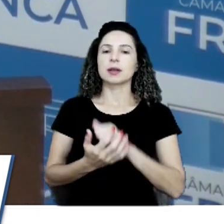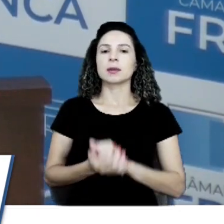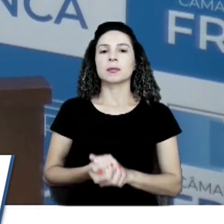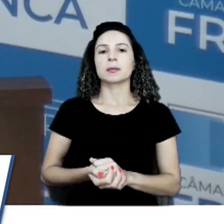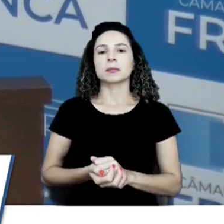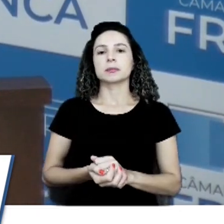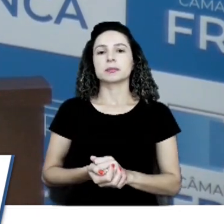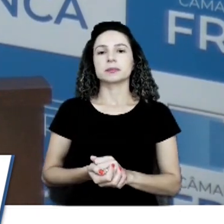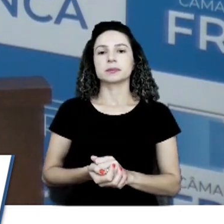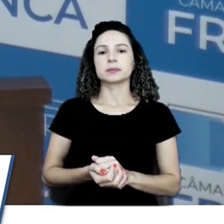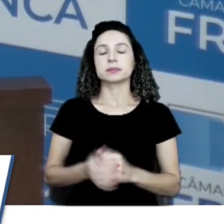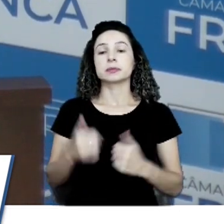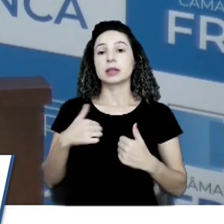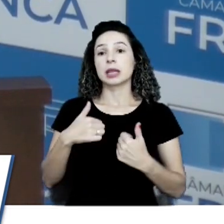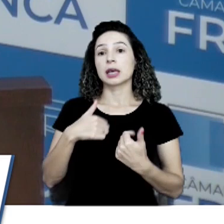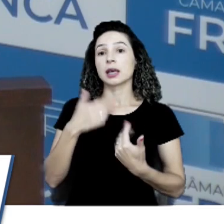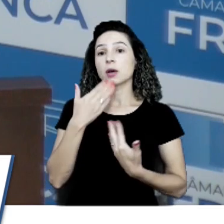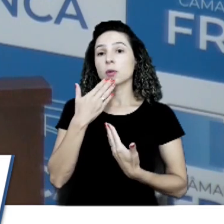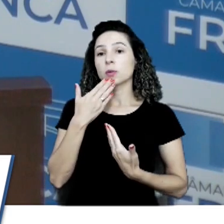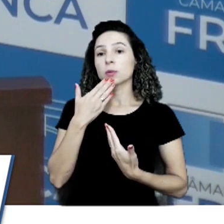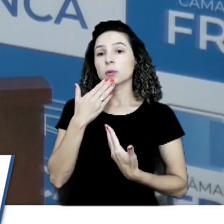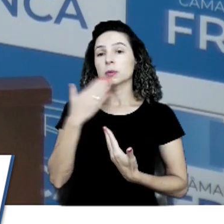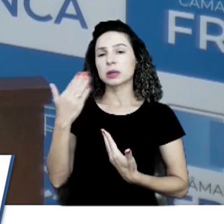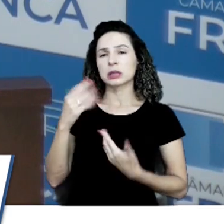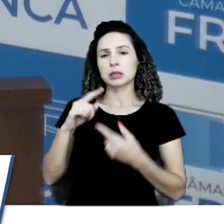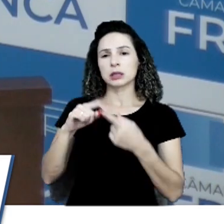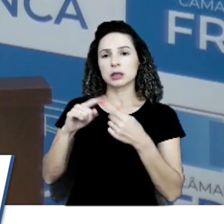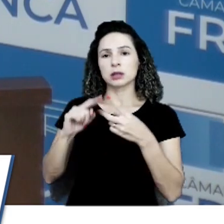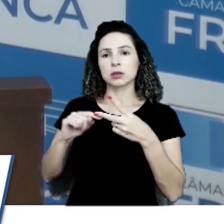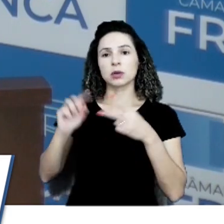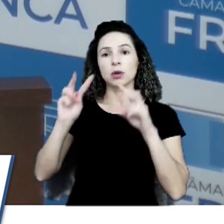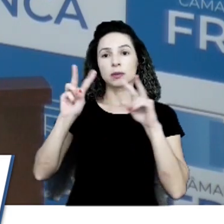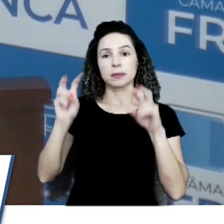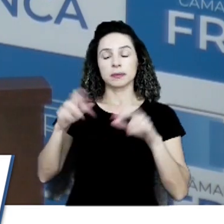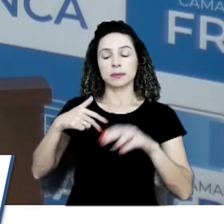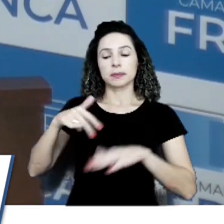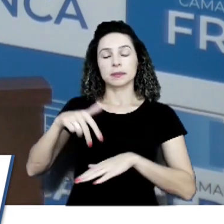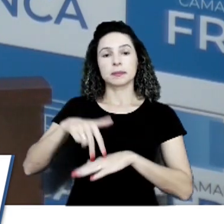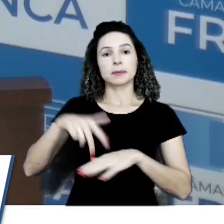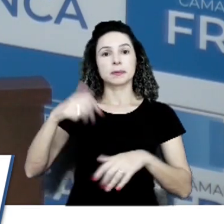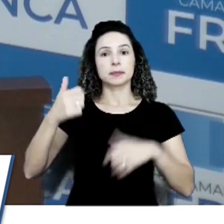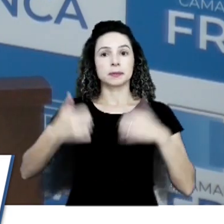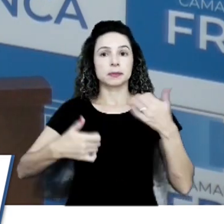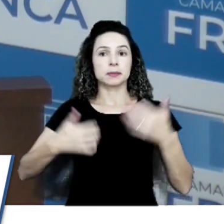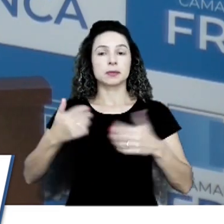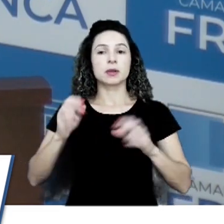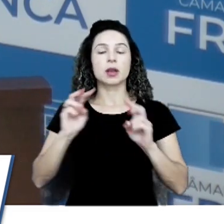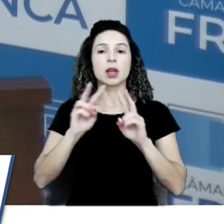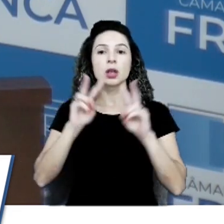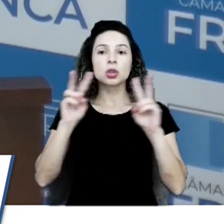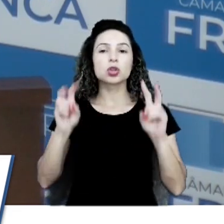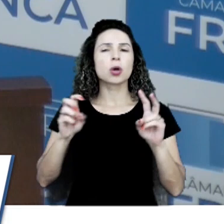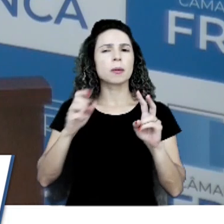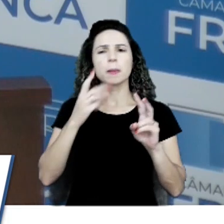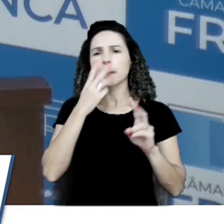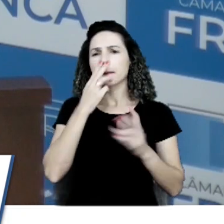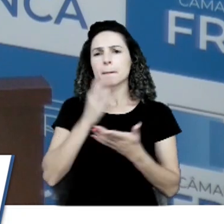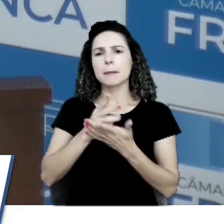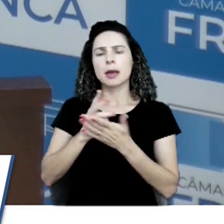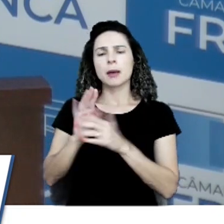Eu pediria dois assuntos que me trazem à tribuna relacionado ao mesmo bairro, que é o Jardim